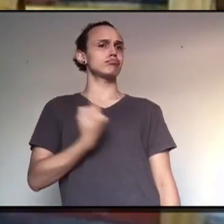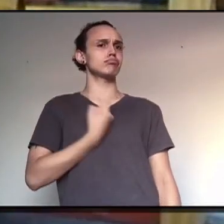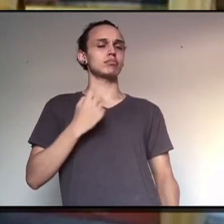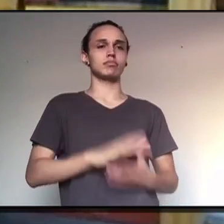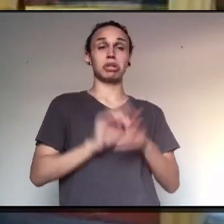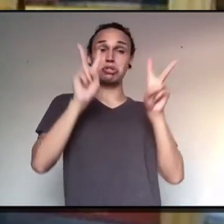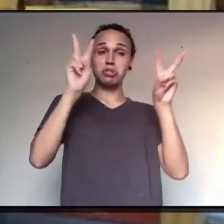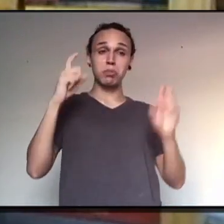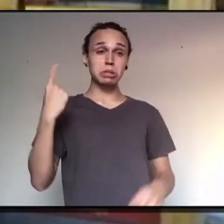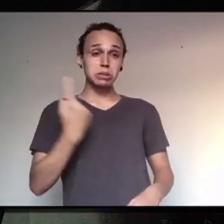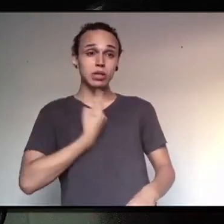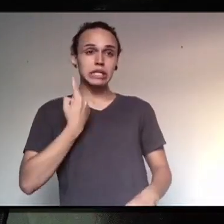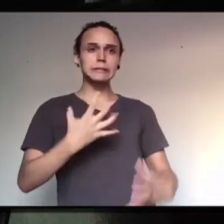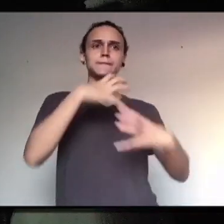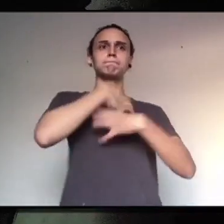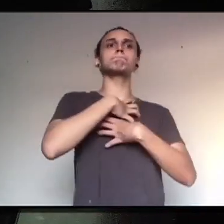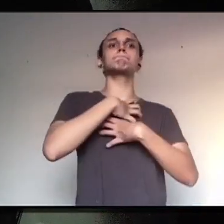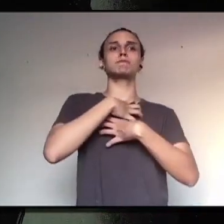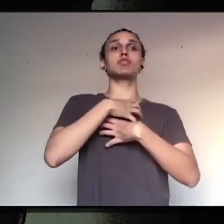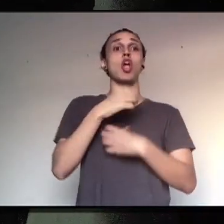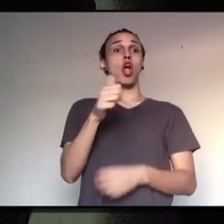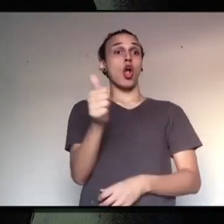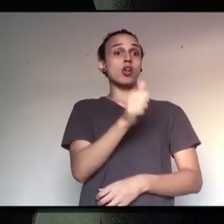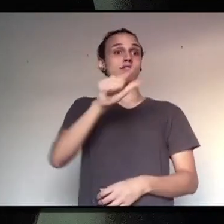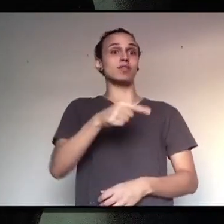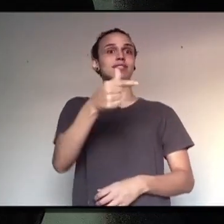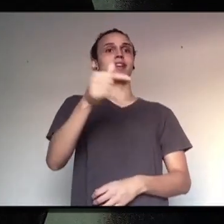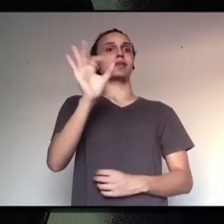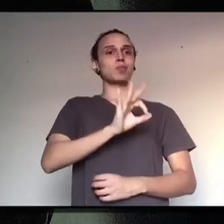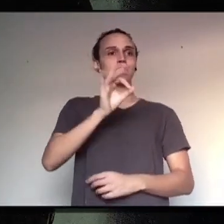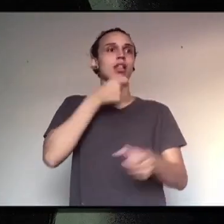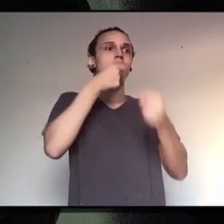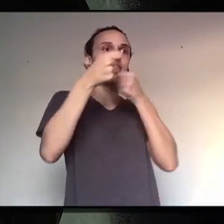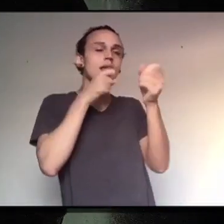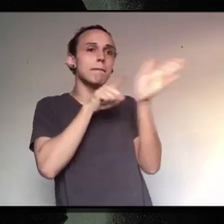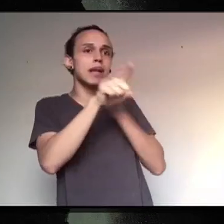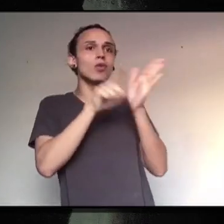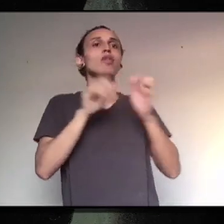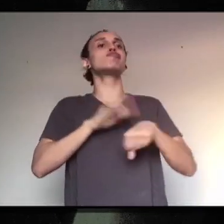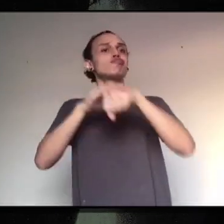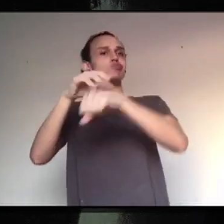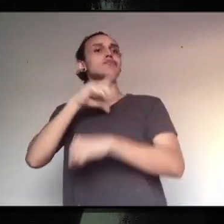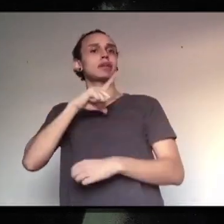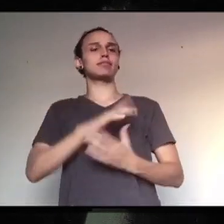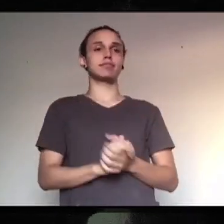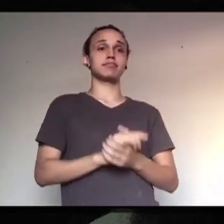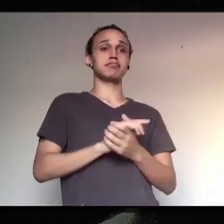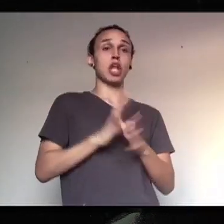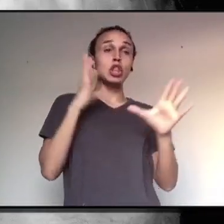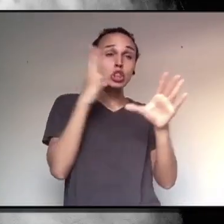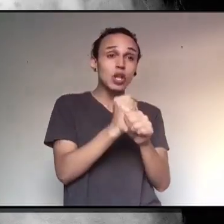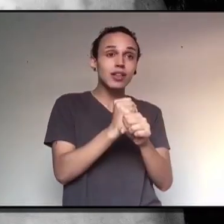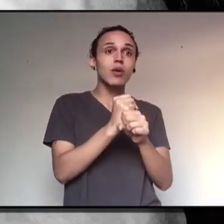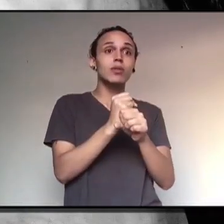gerando um processo de solidão. O tema solidão foi reportado por 11,7% dos entrevistados. São